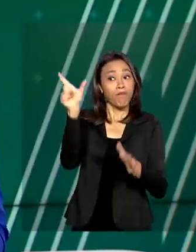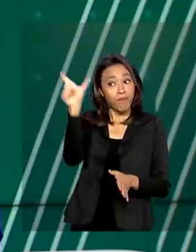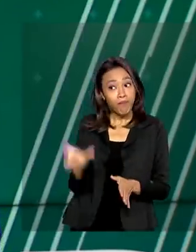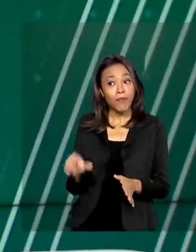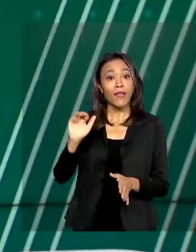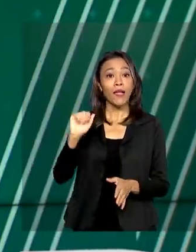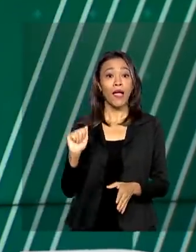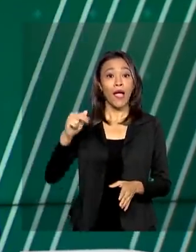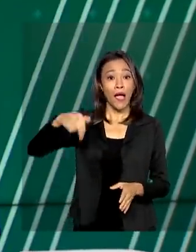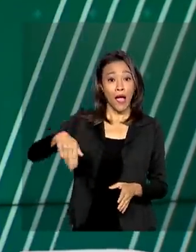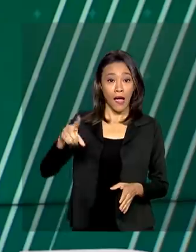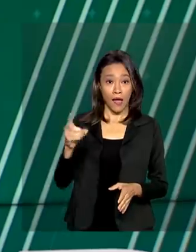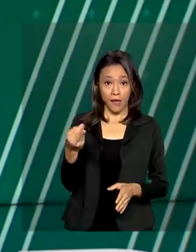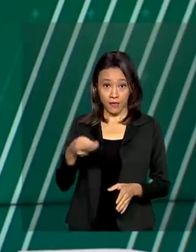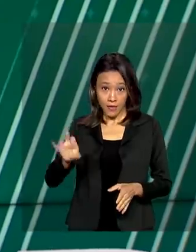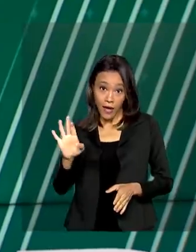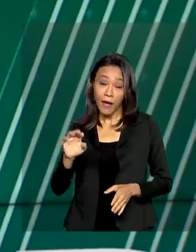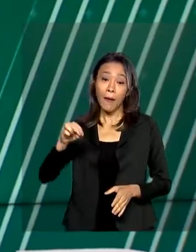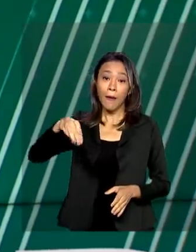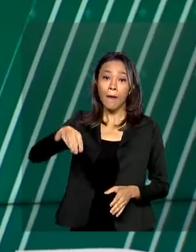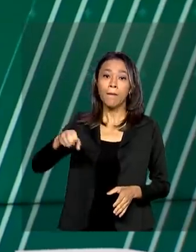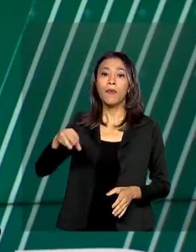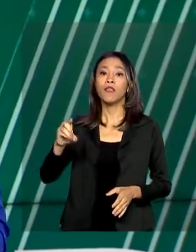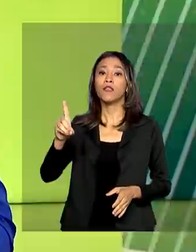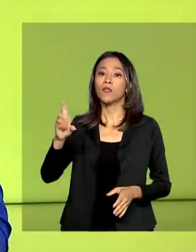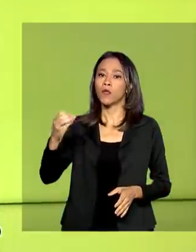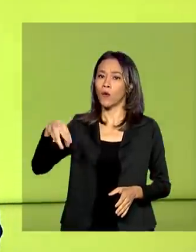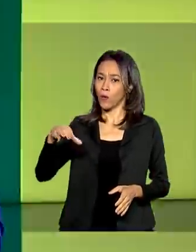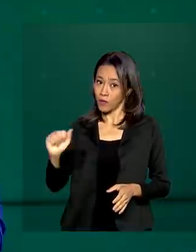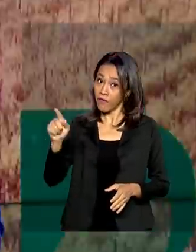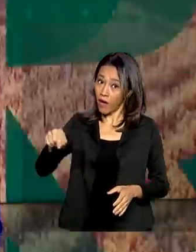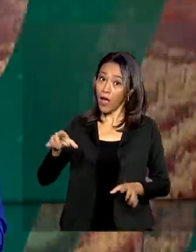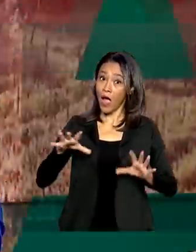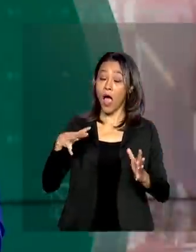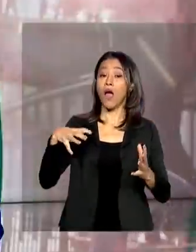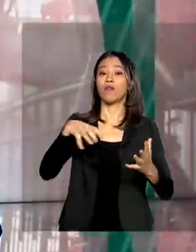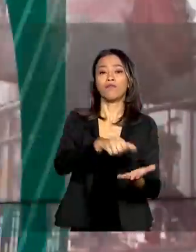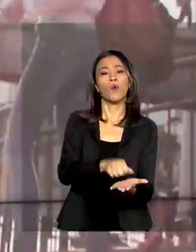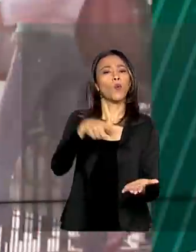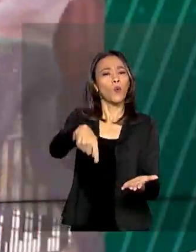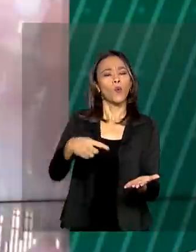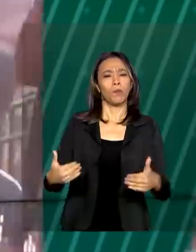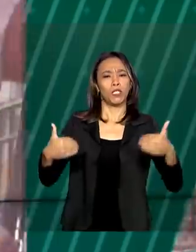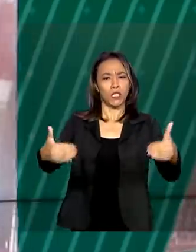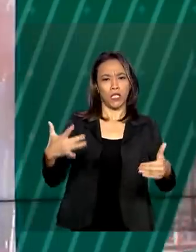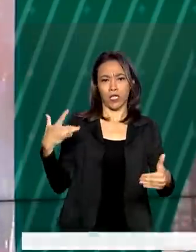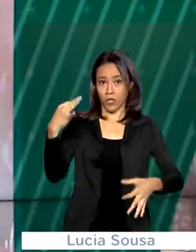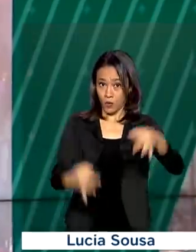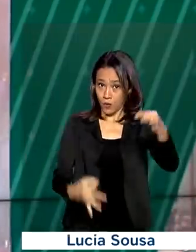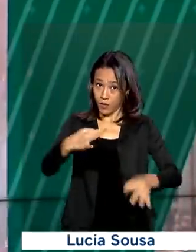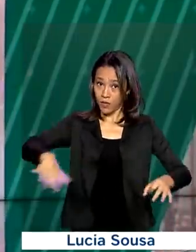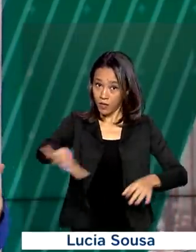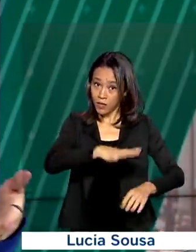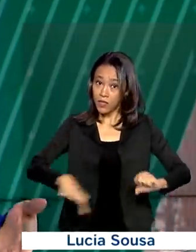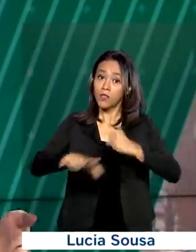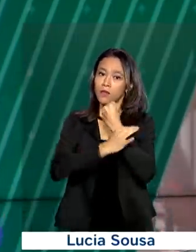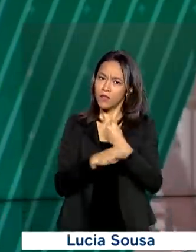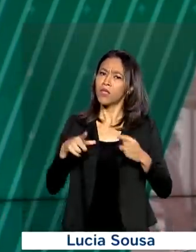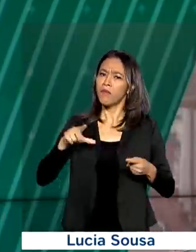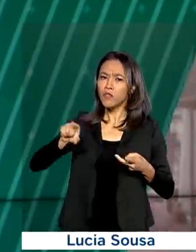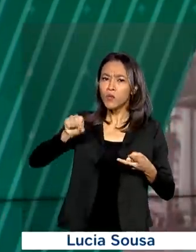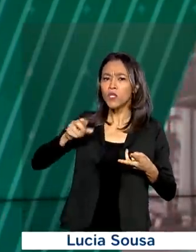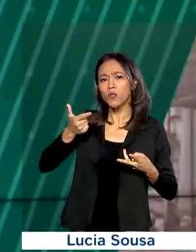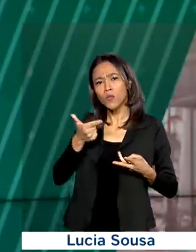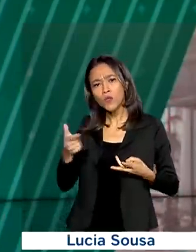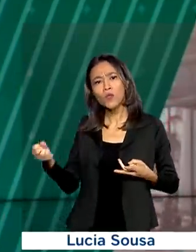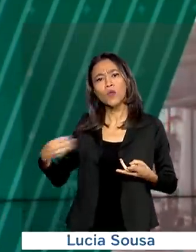Mendonça vai assumir o Ministério da Justiça e Segurança Pública. Foram anunciados também novos nomes para o comando da AGU e da